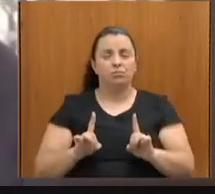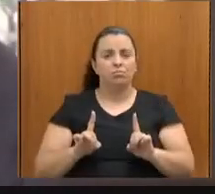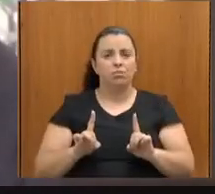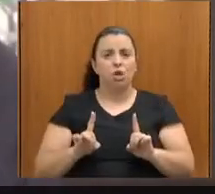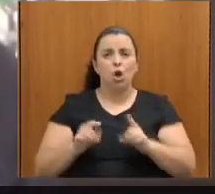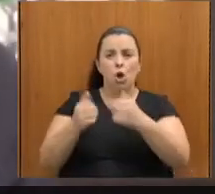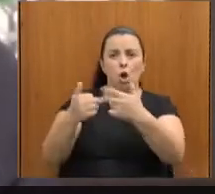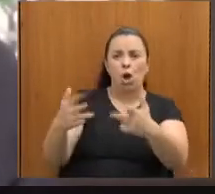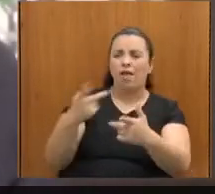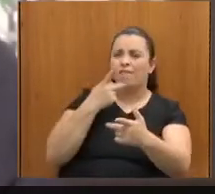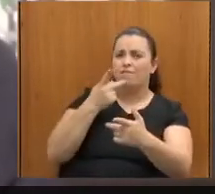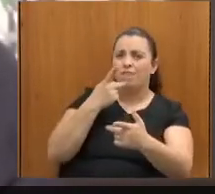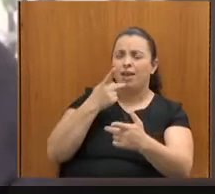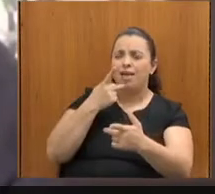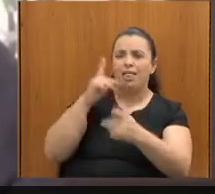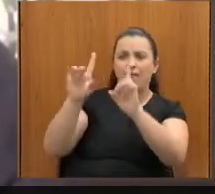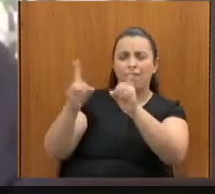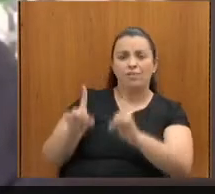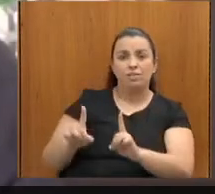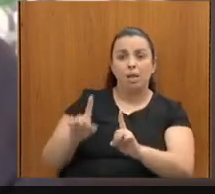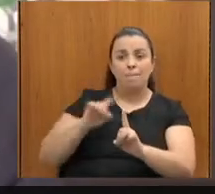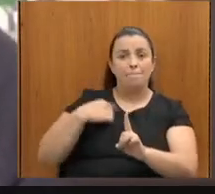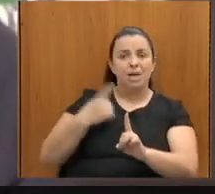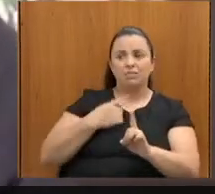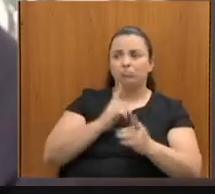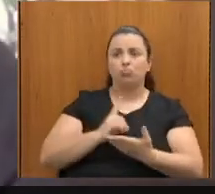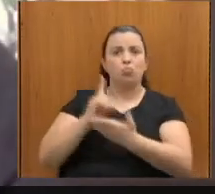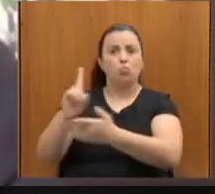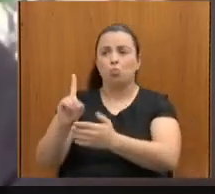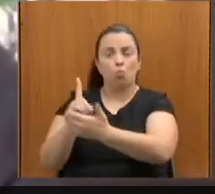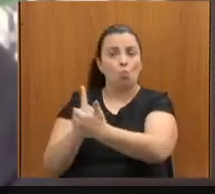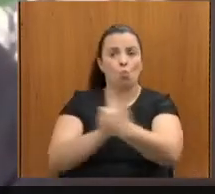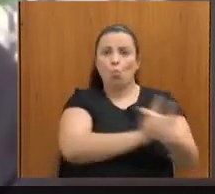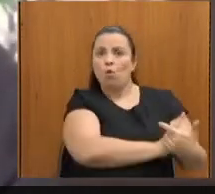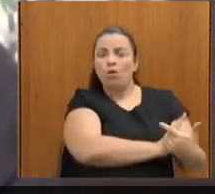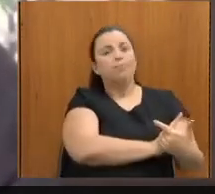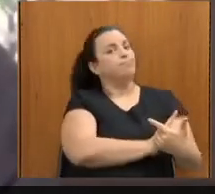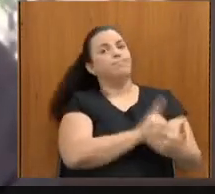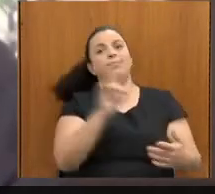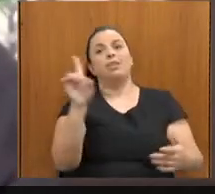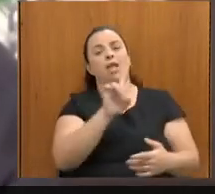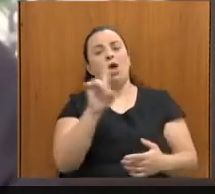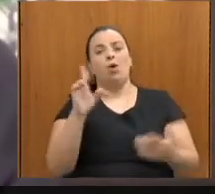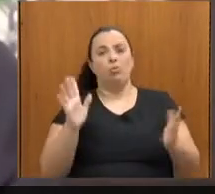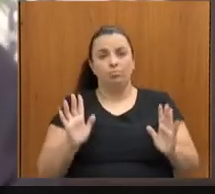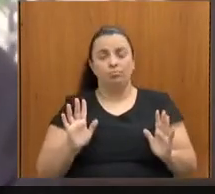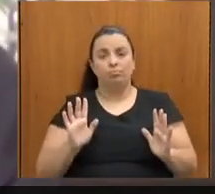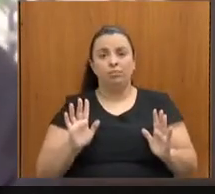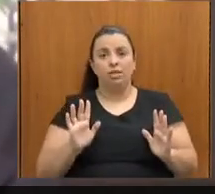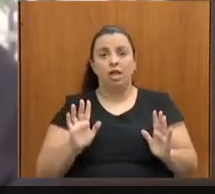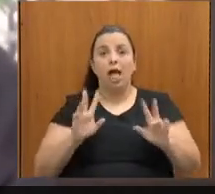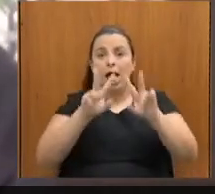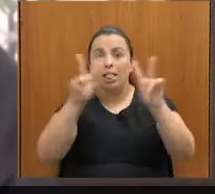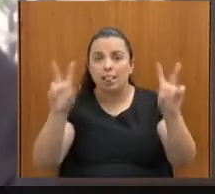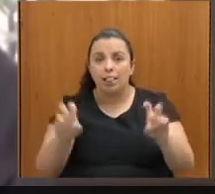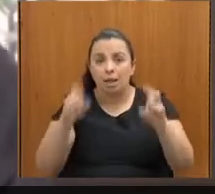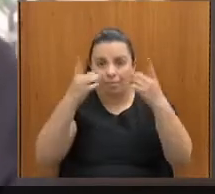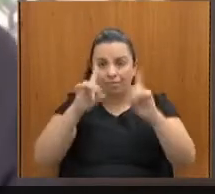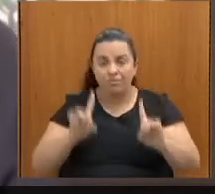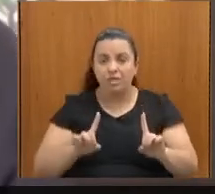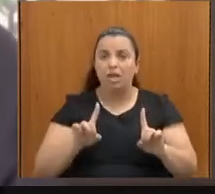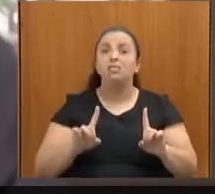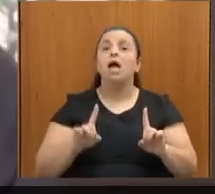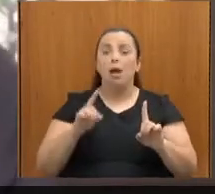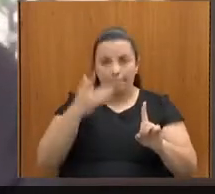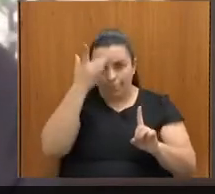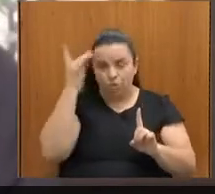homenageia, é um dia que a gente celebra, mas ao mesmo tempo a gente chama atenção para a fiscalização ou para a